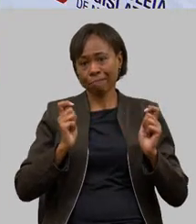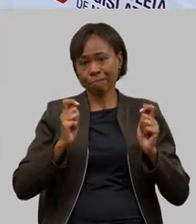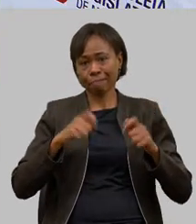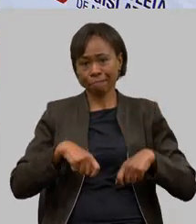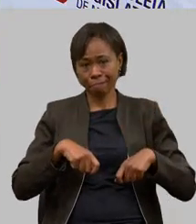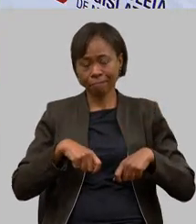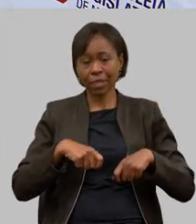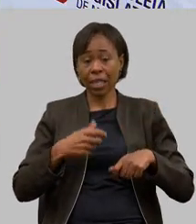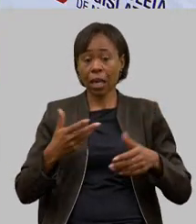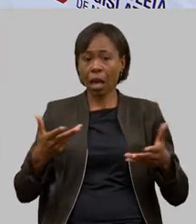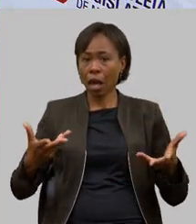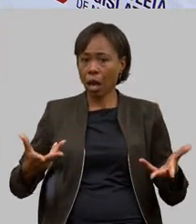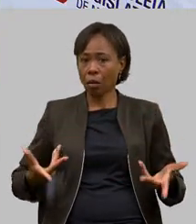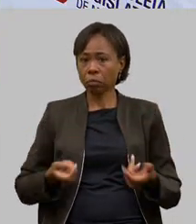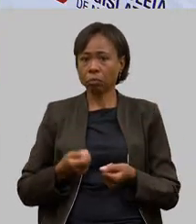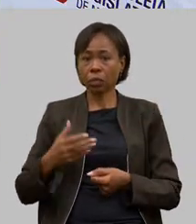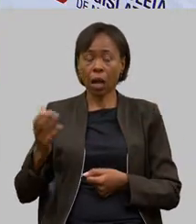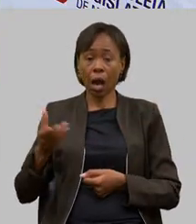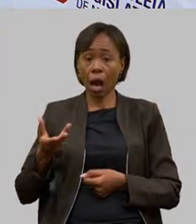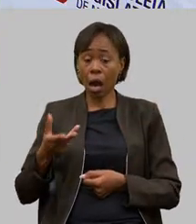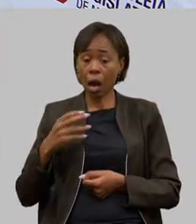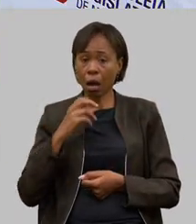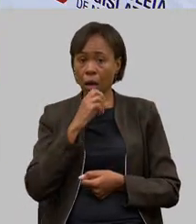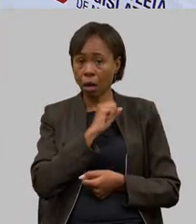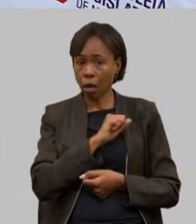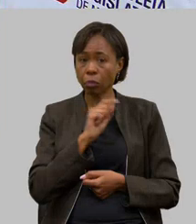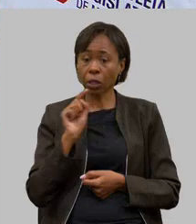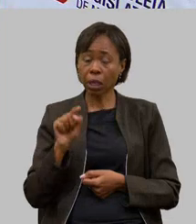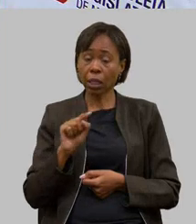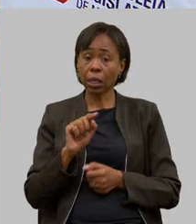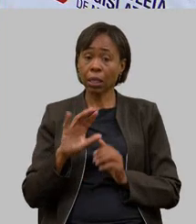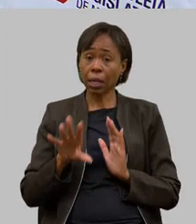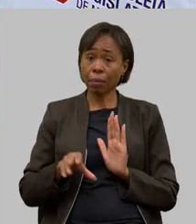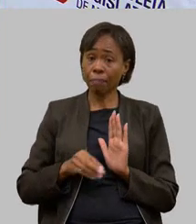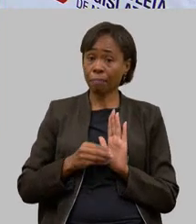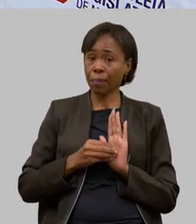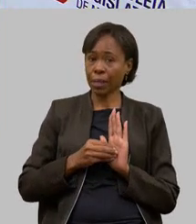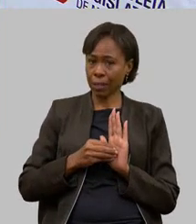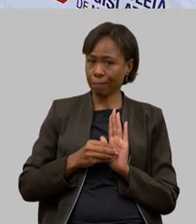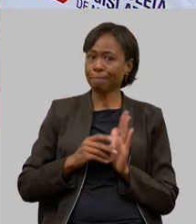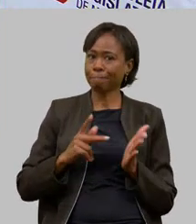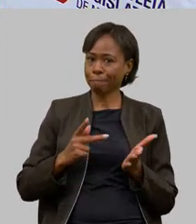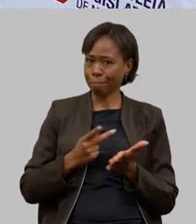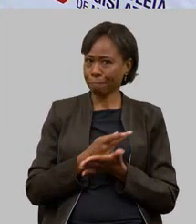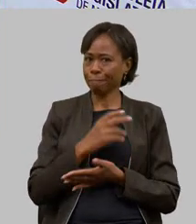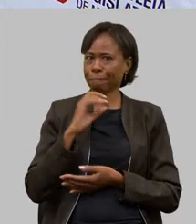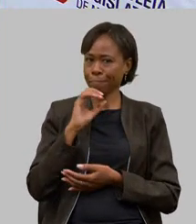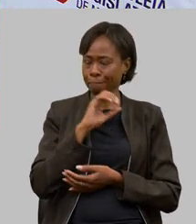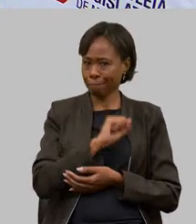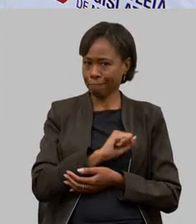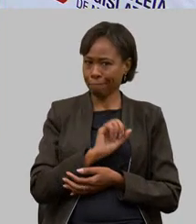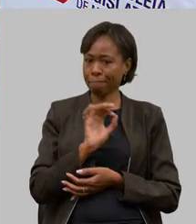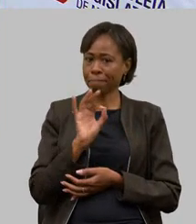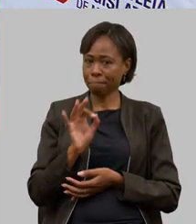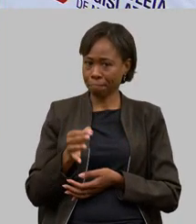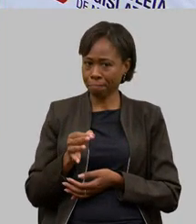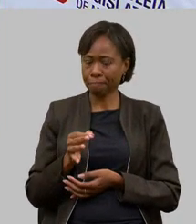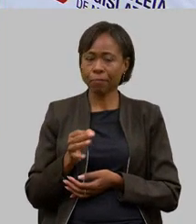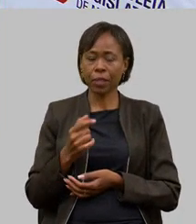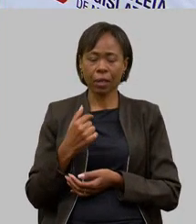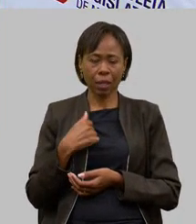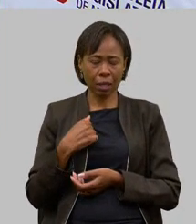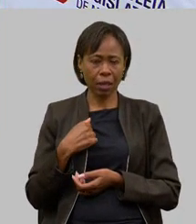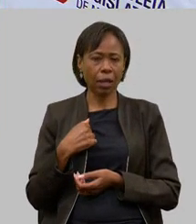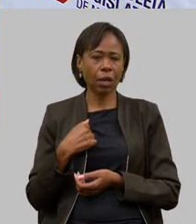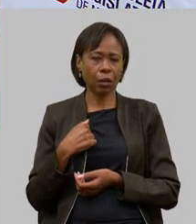agilidade que essas emendas acontecem deputada Lude deputado coronel Henrique eu posso eu